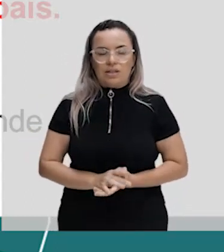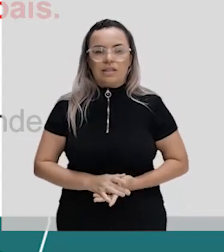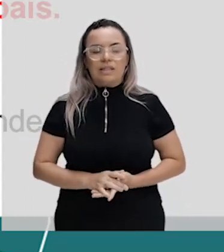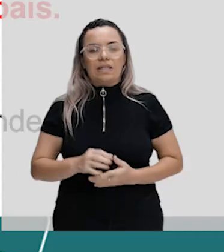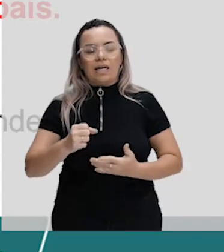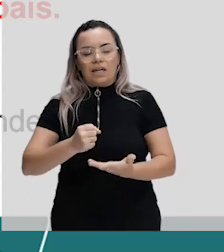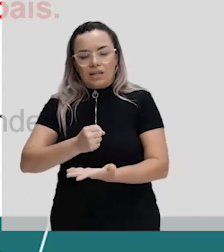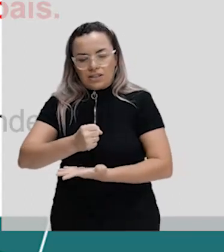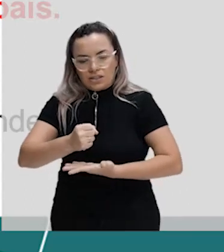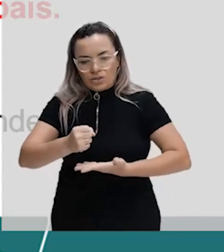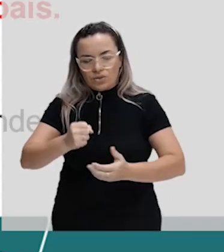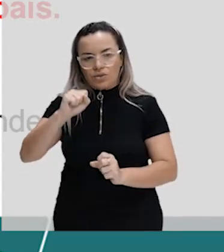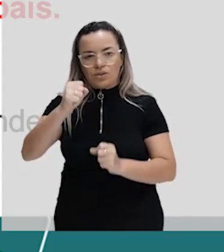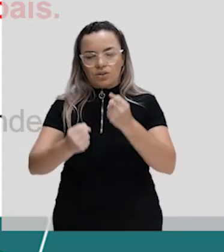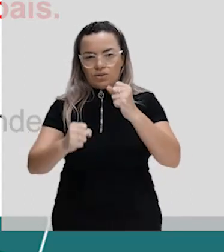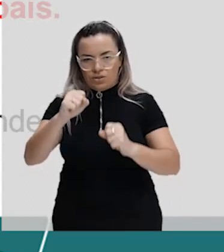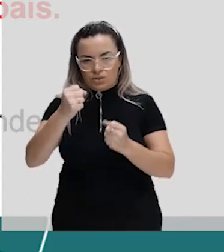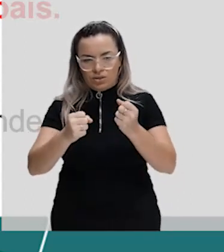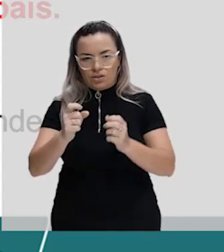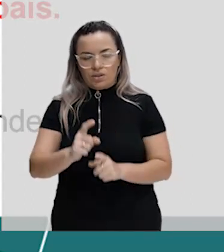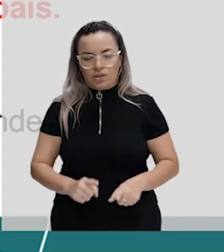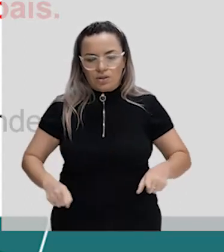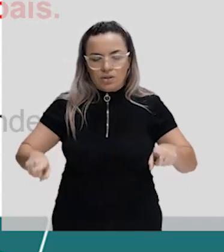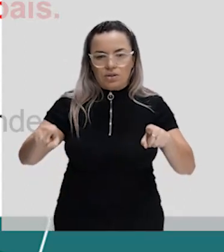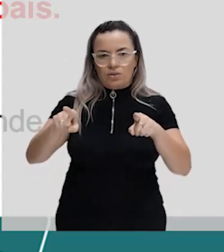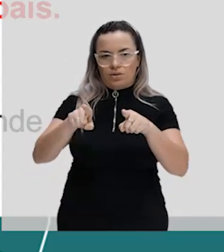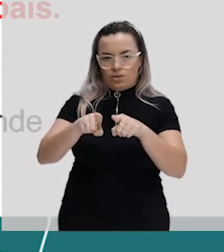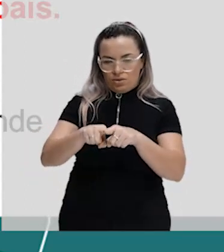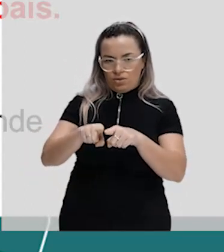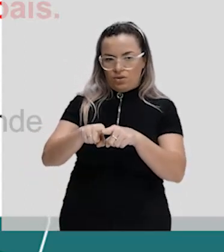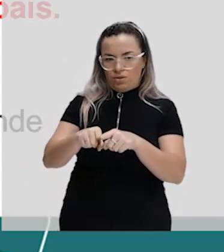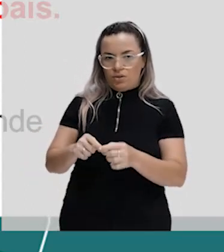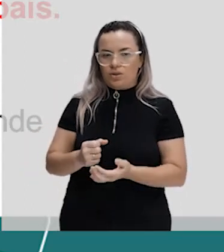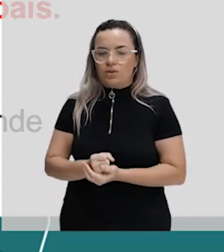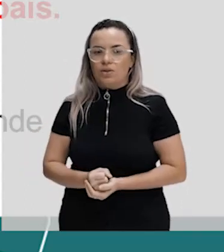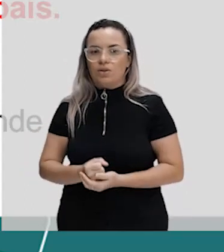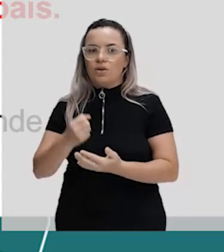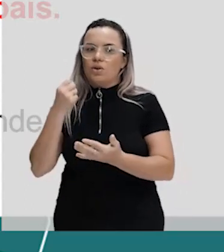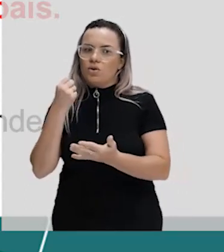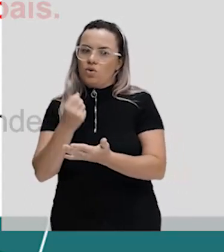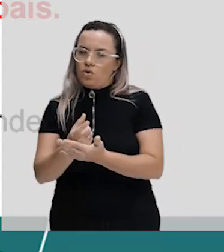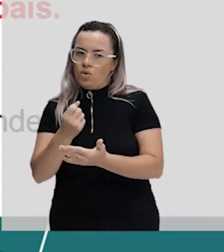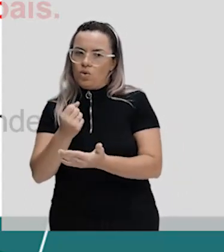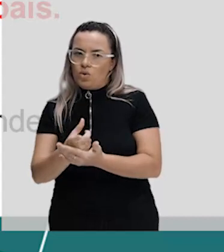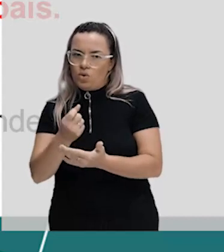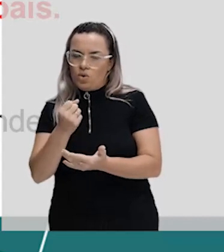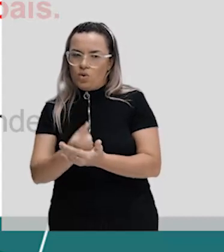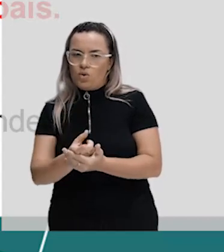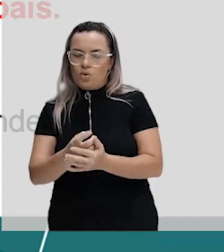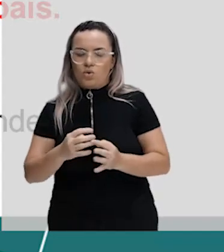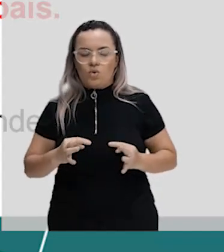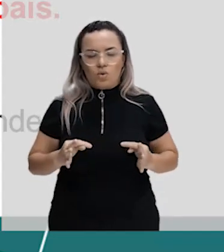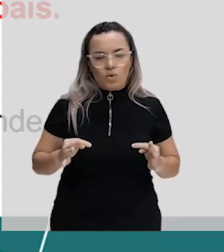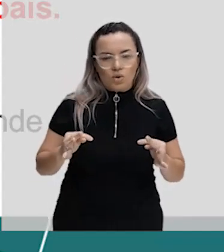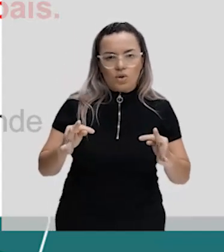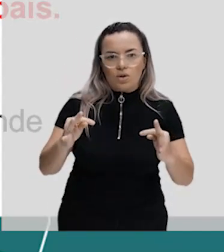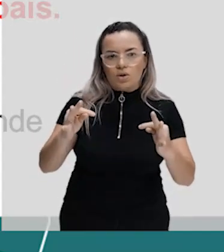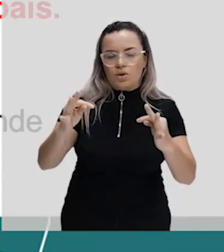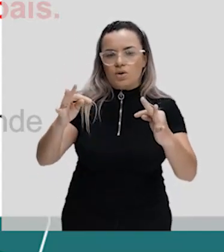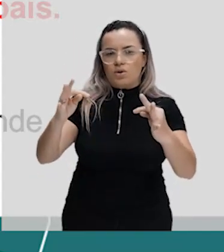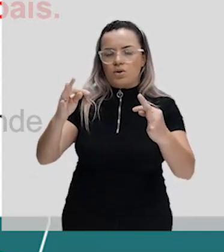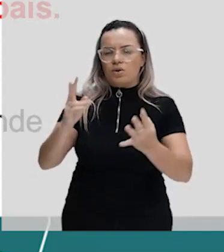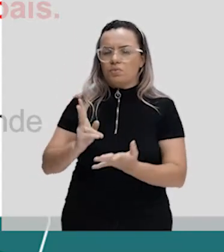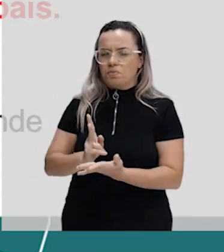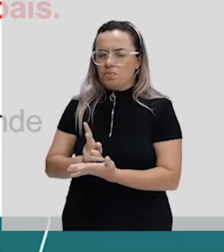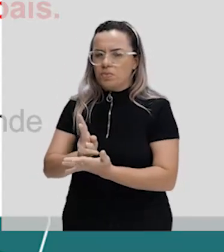pesadas, atuando nas indústrias de bens de consumo duráveis, como tecnológicos, que duram aí um certo tempo de vida, e